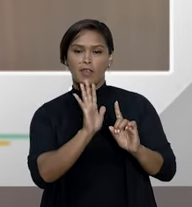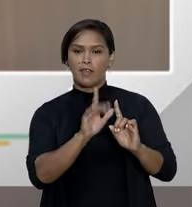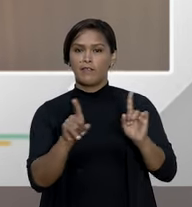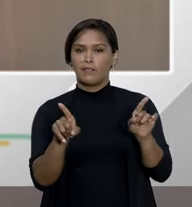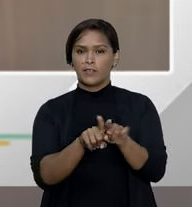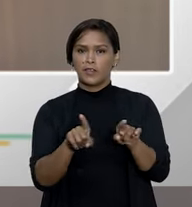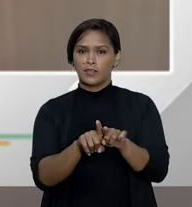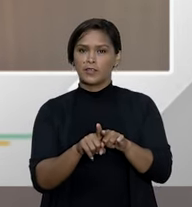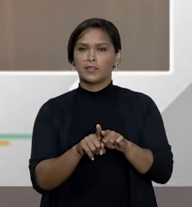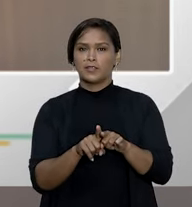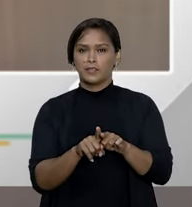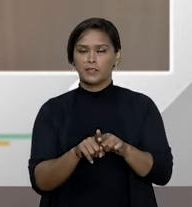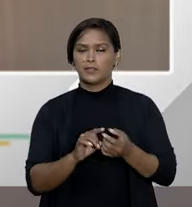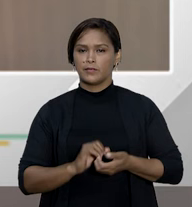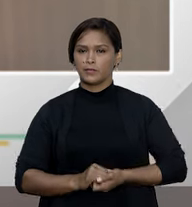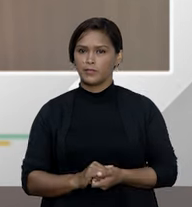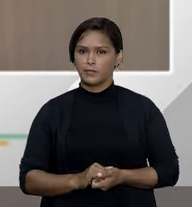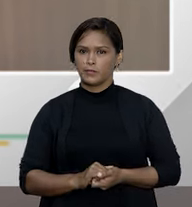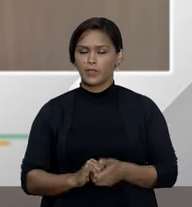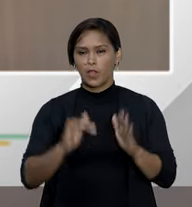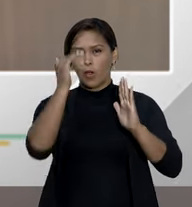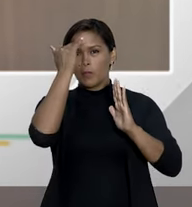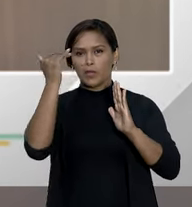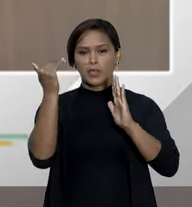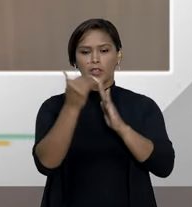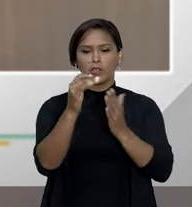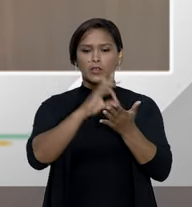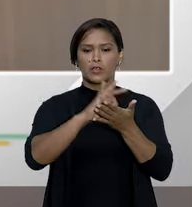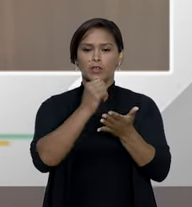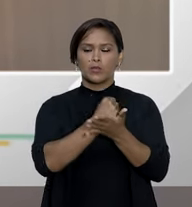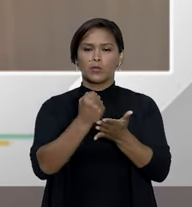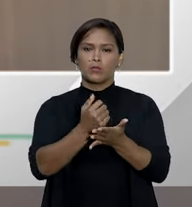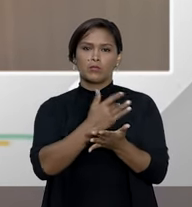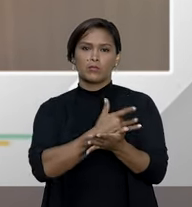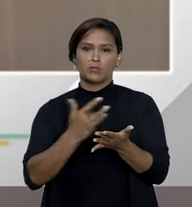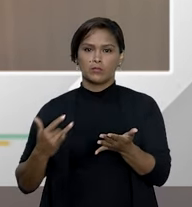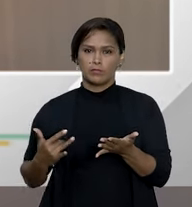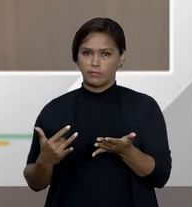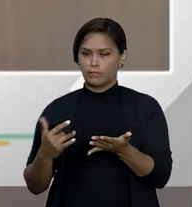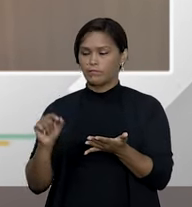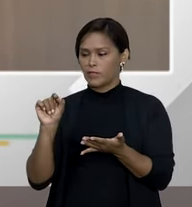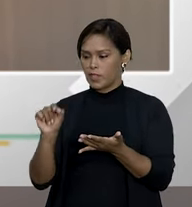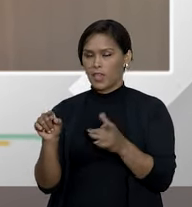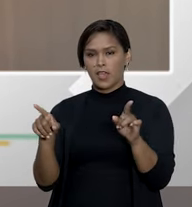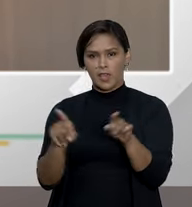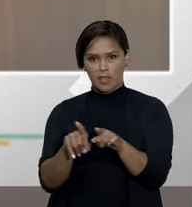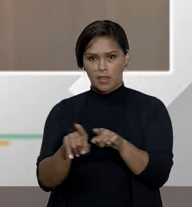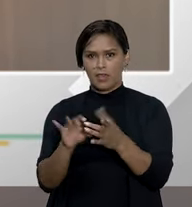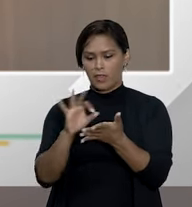é a obrigatoriedade do plano de saúde ele